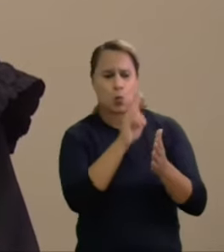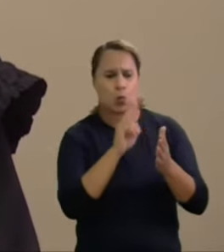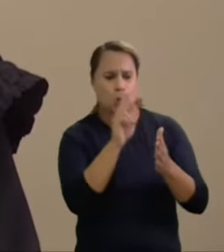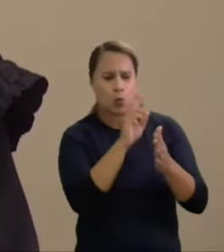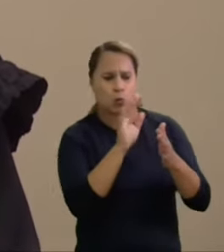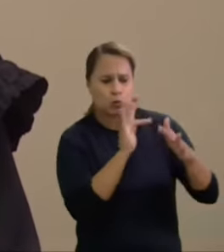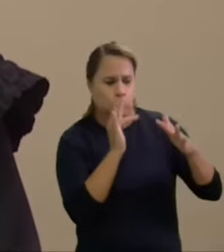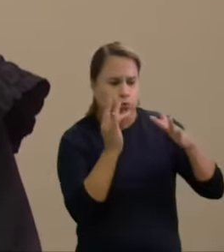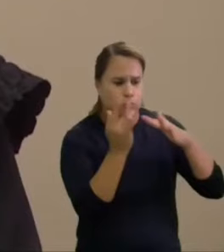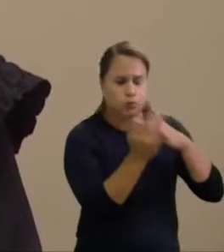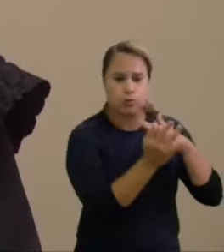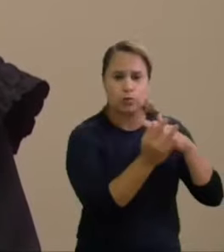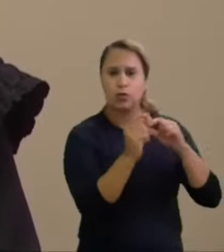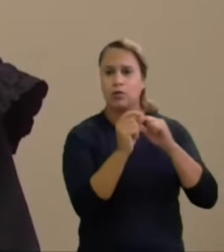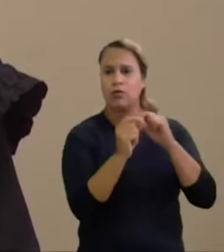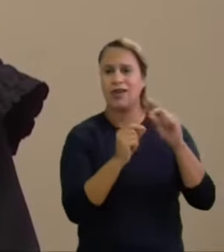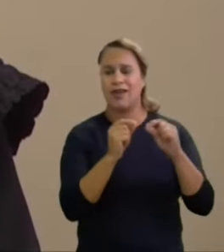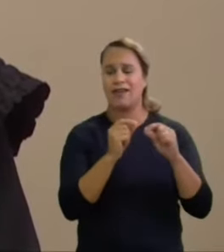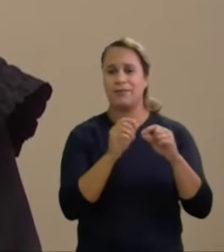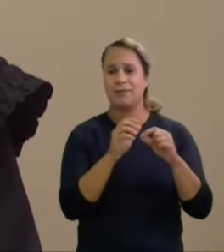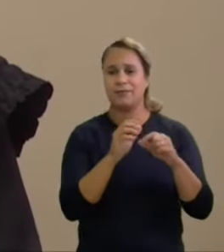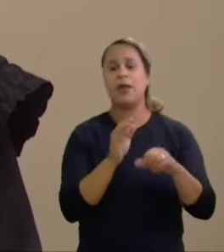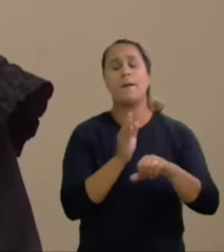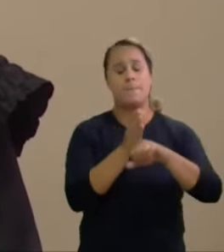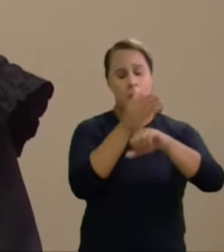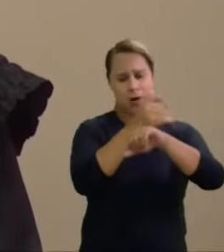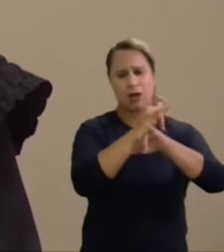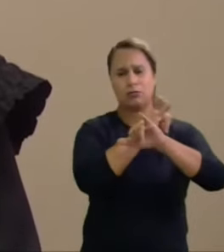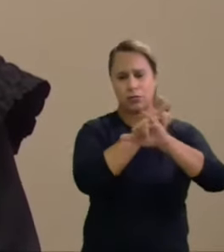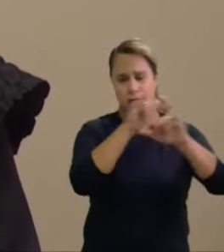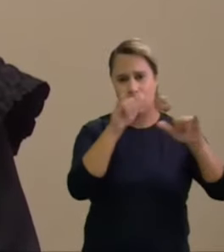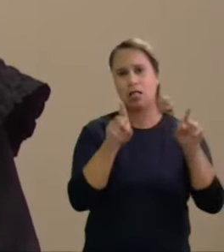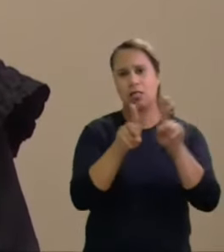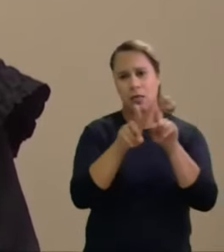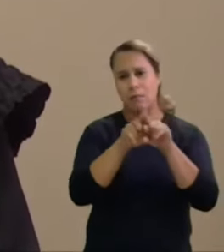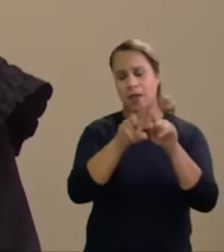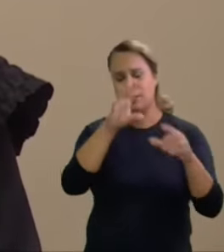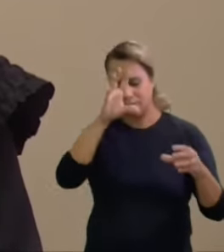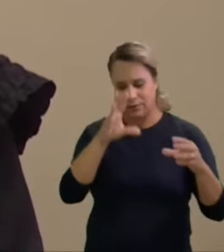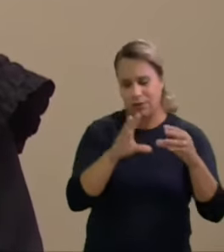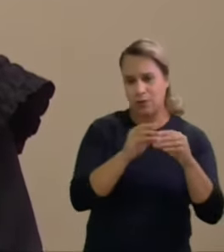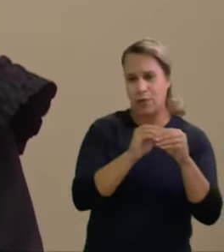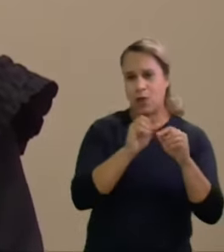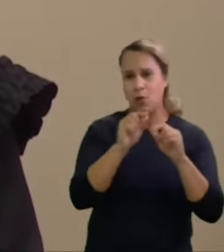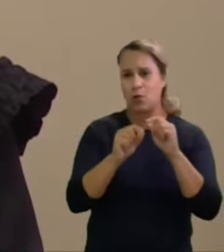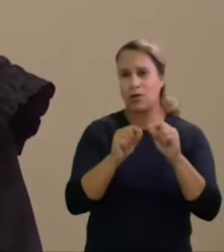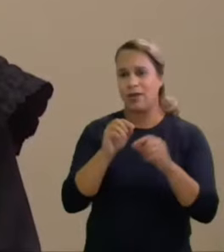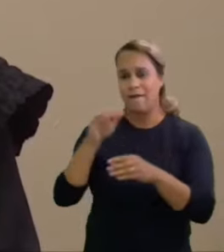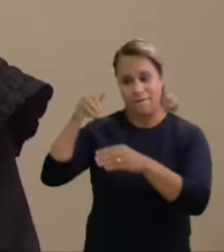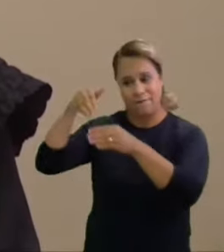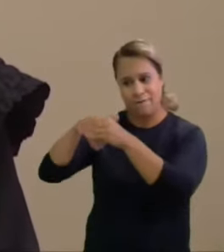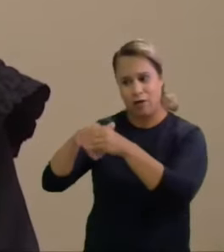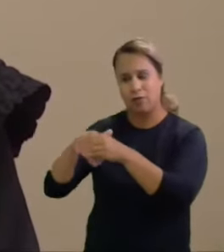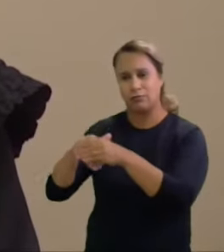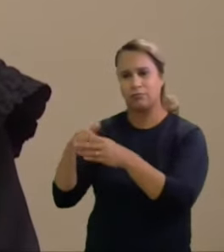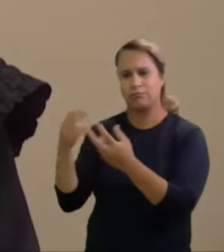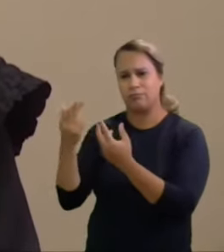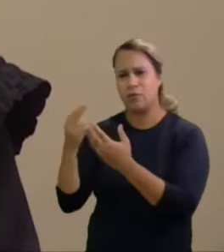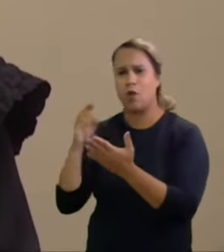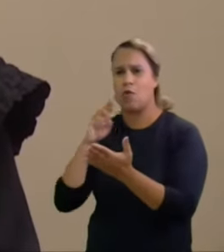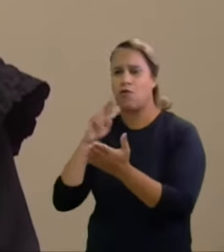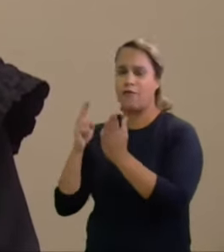da propaganda antecipada também adiro ao voto do relator porque também igualmente não existe divergência